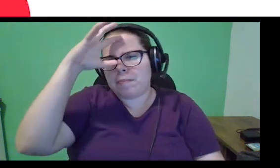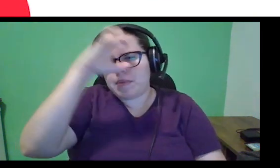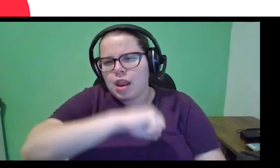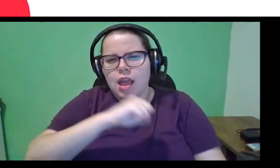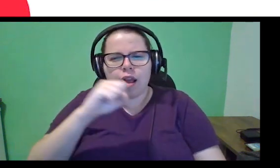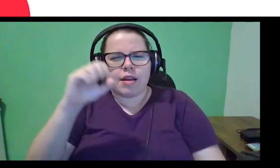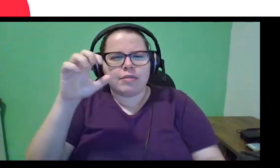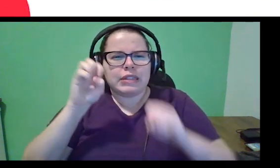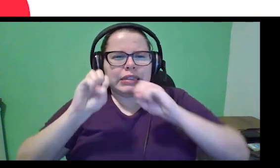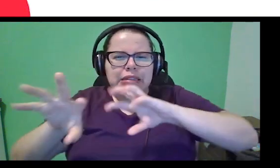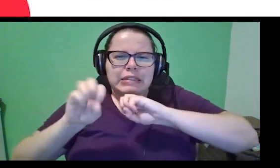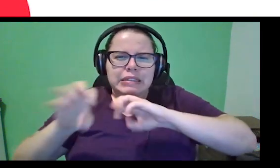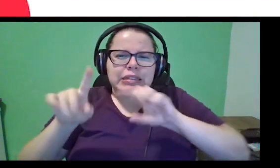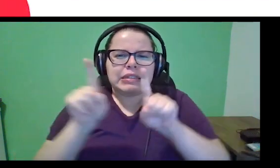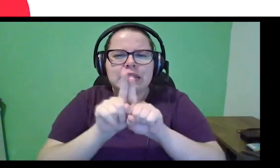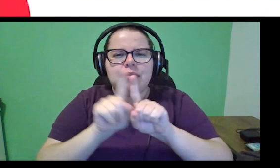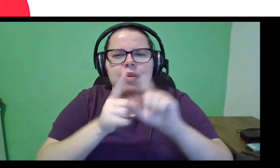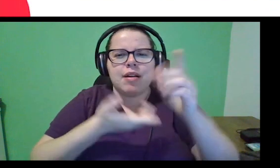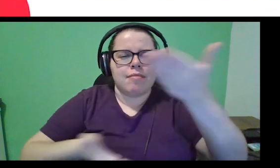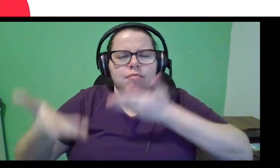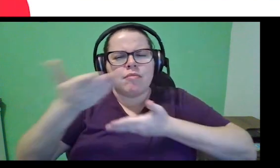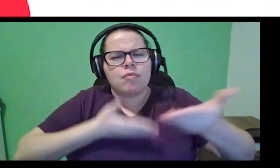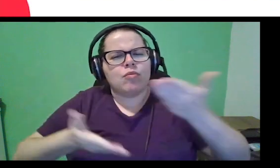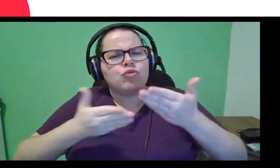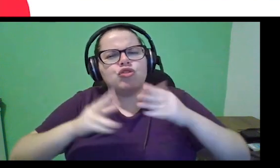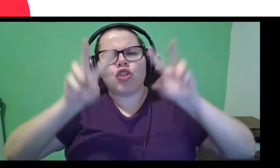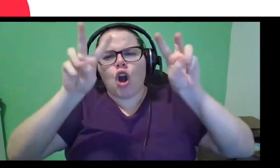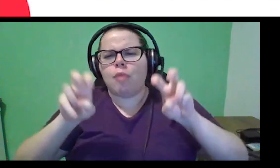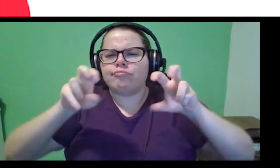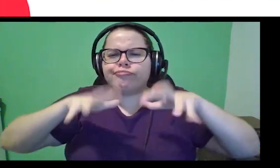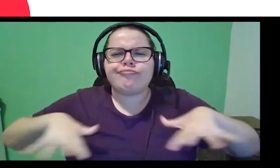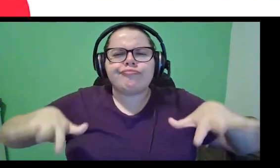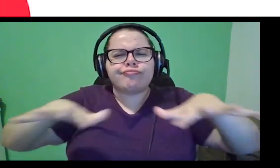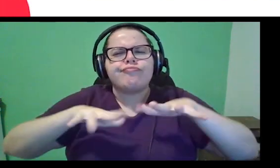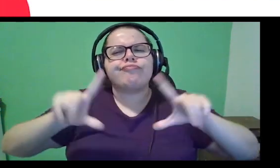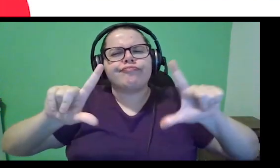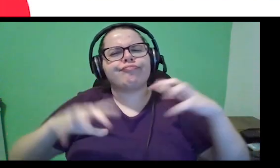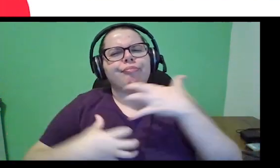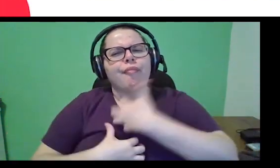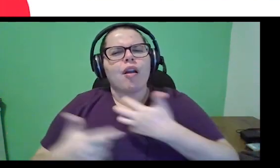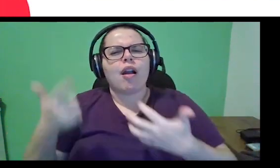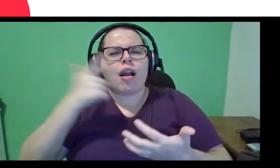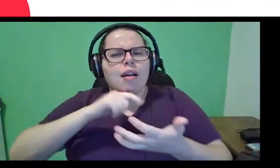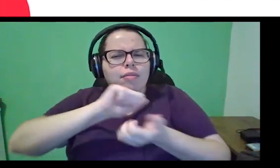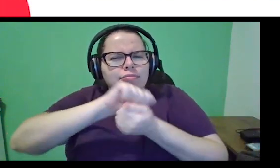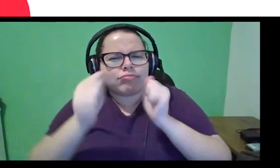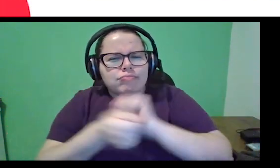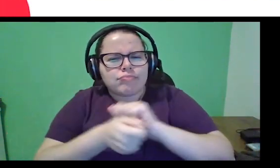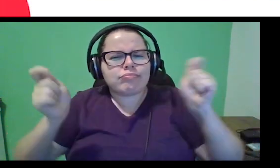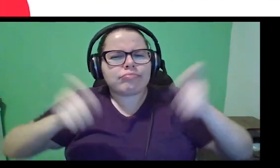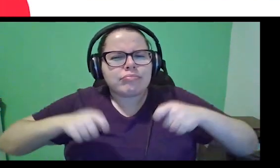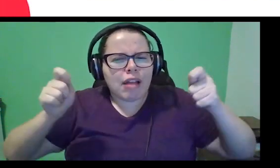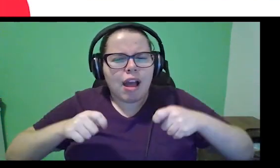ensinar, né, mudando de contexto e conseguindo me adaptar a vários contextos,